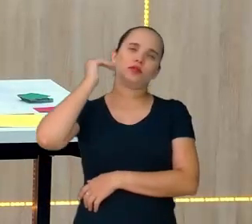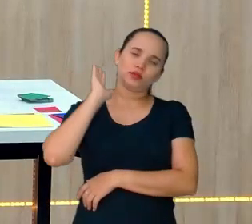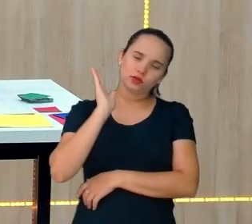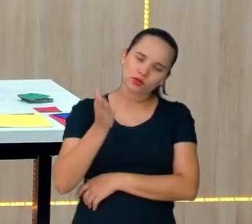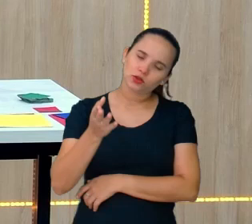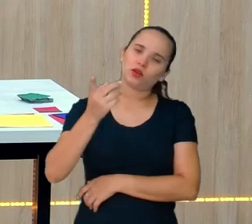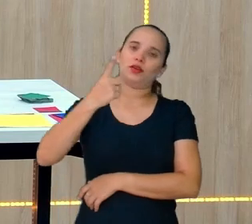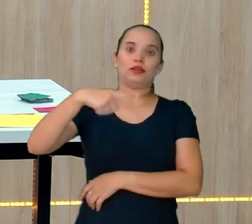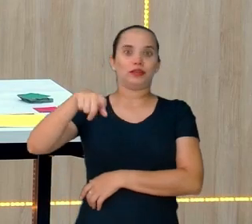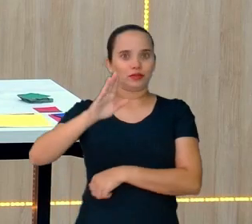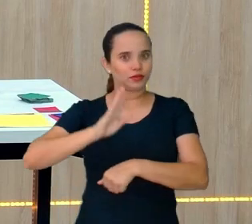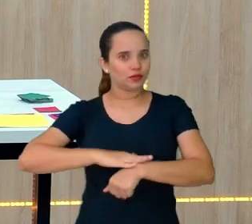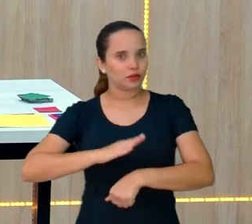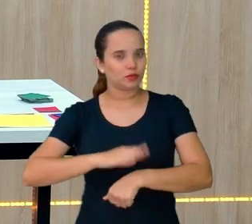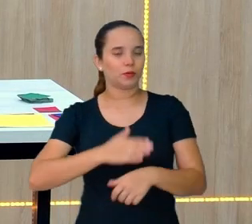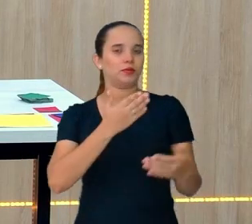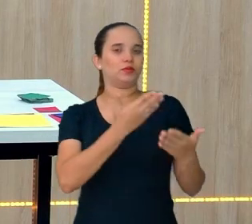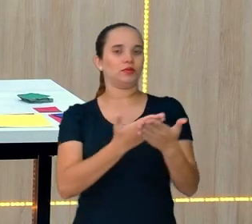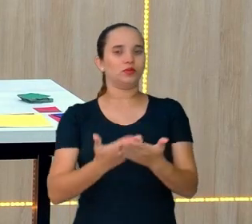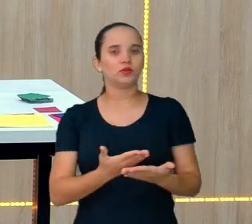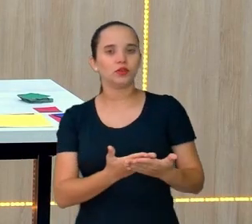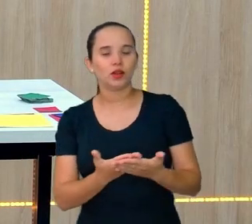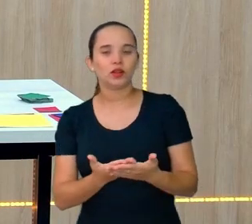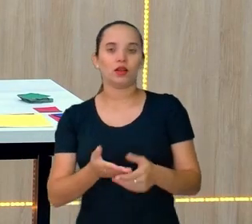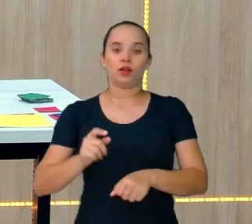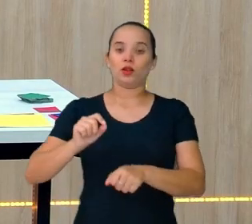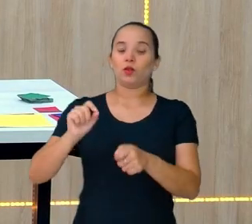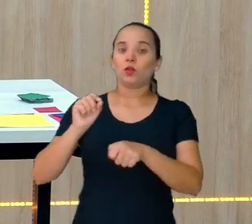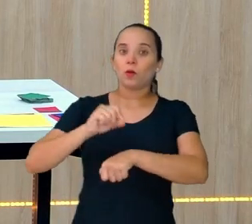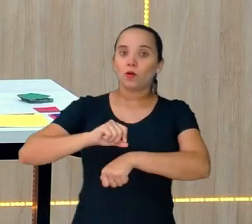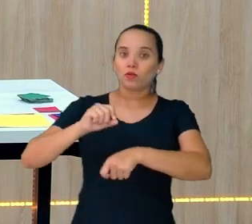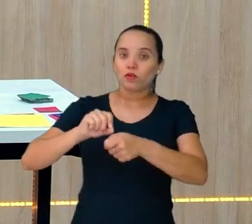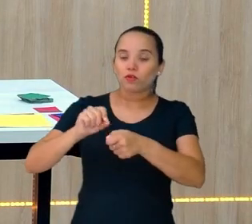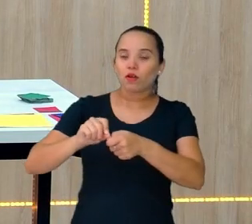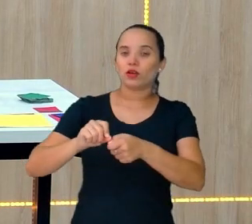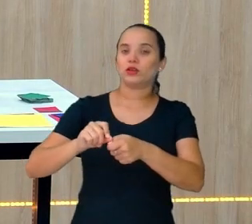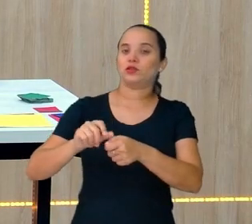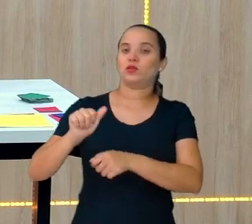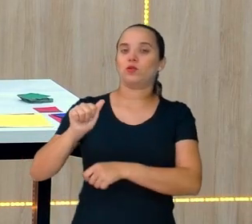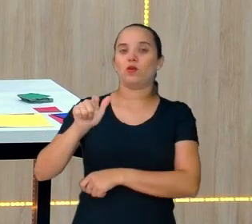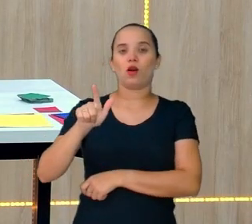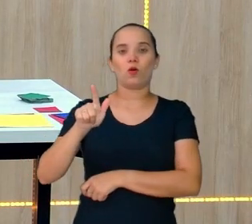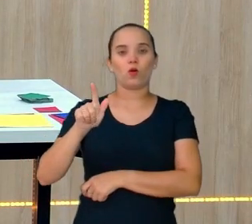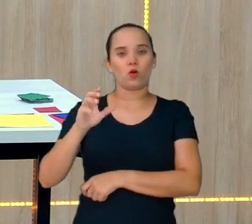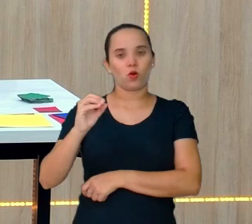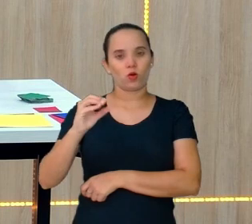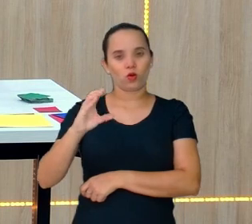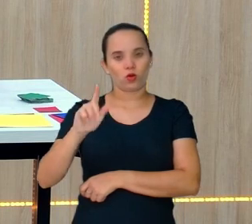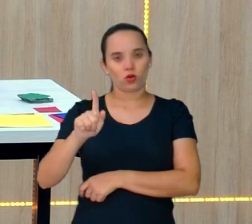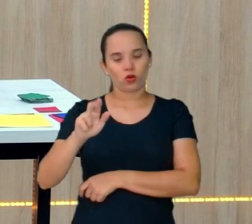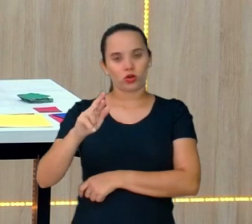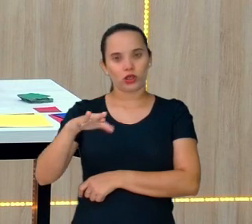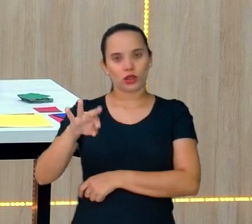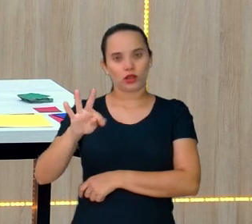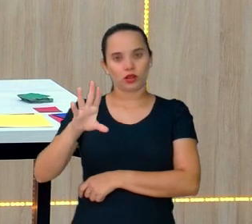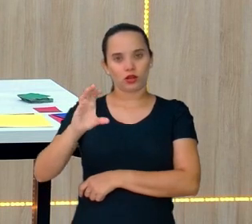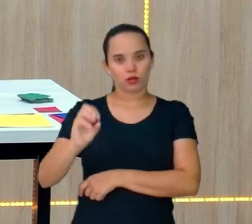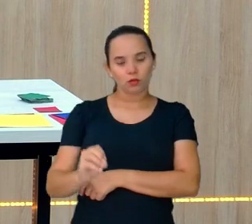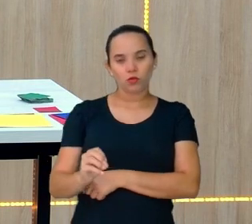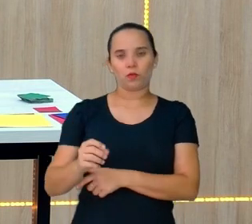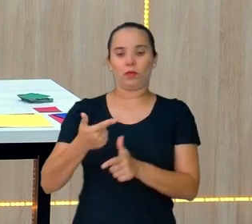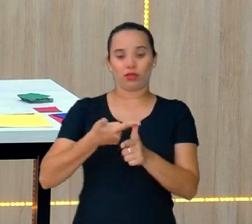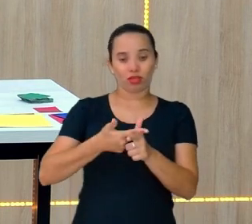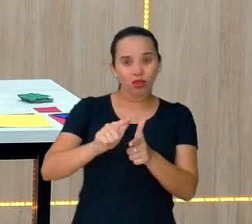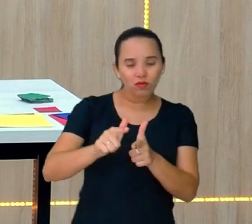estudando e que vai fazer o algoritmo da divisão, vocês acham que é coisa do outro mundo. É